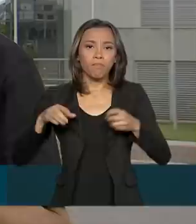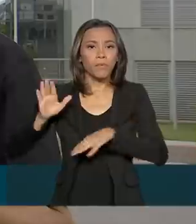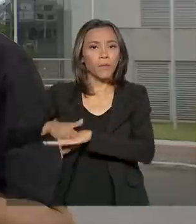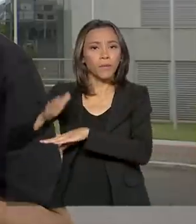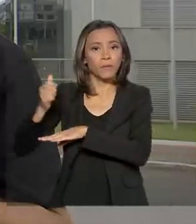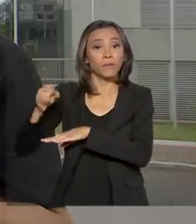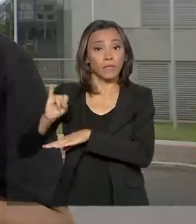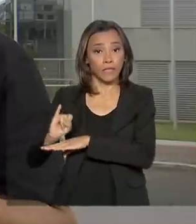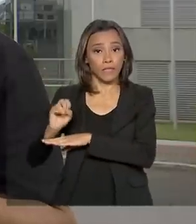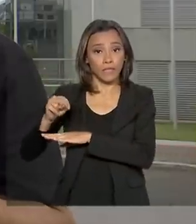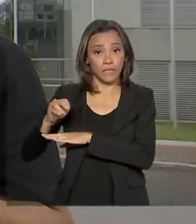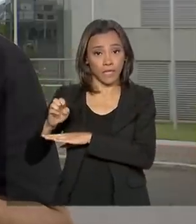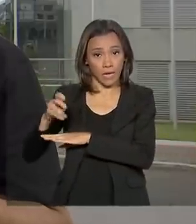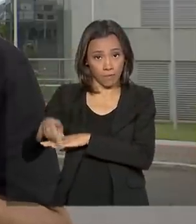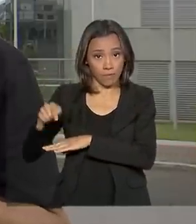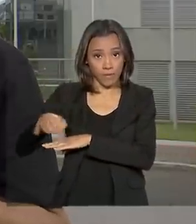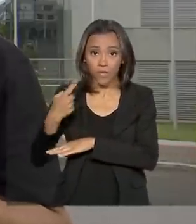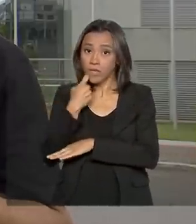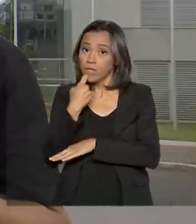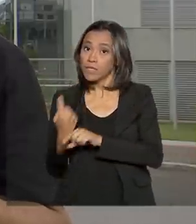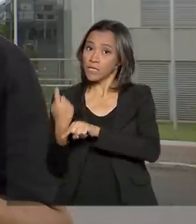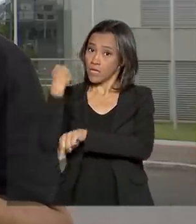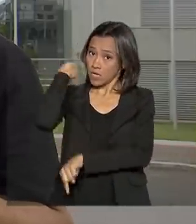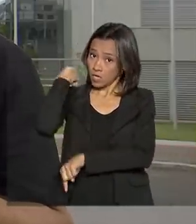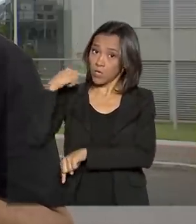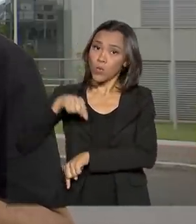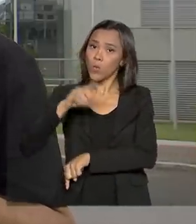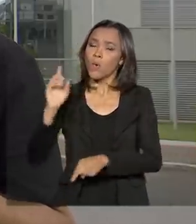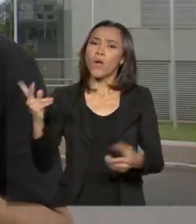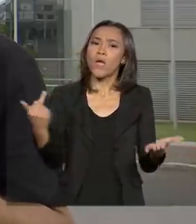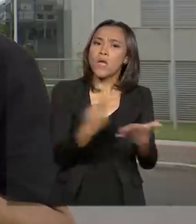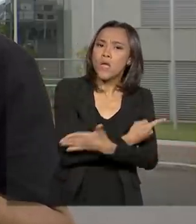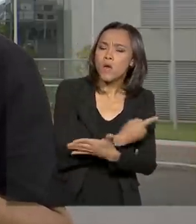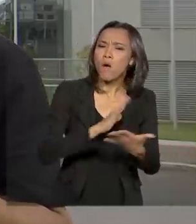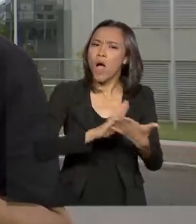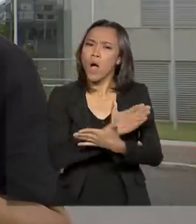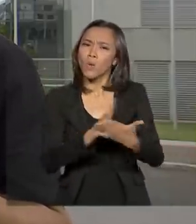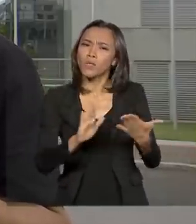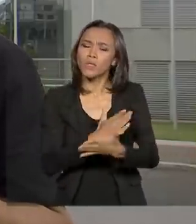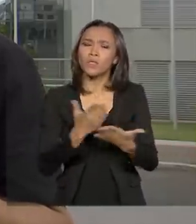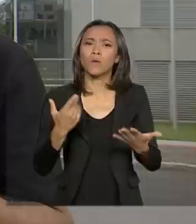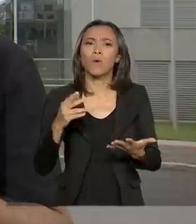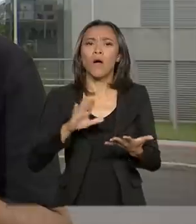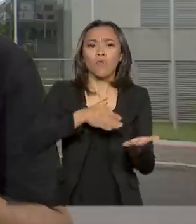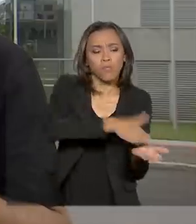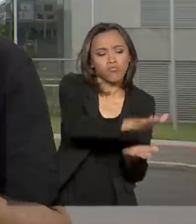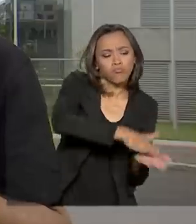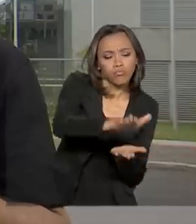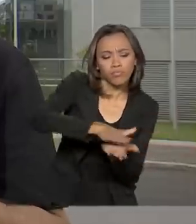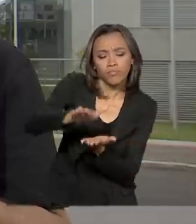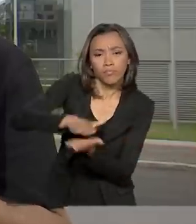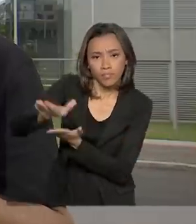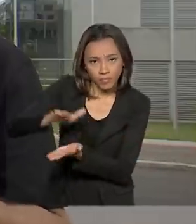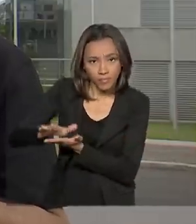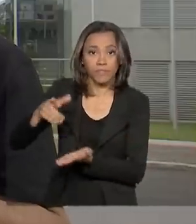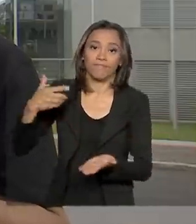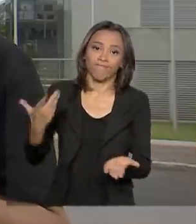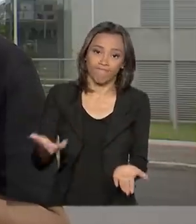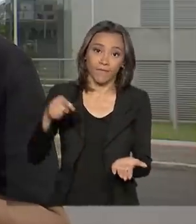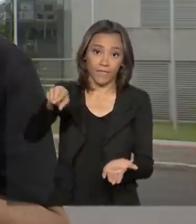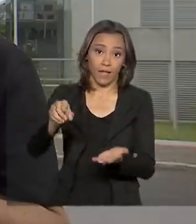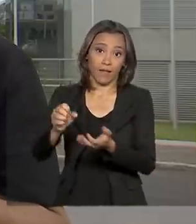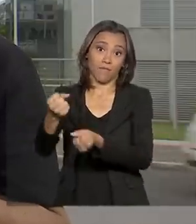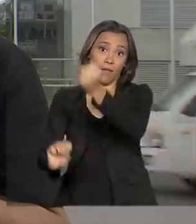na última sexta-feira. Segundo o Instituto, o erro ocorreu em alguns lotes da gráfica Vale, que imprimiu as provas. O